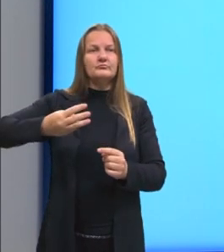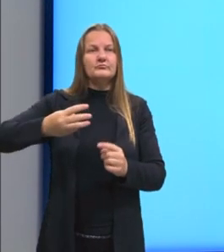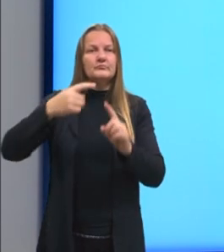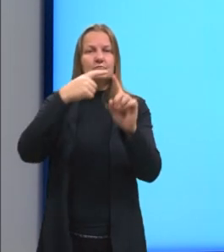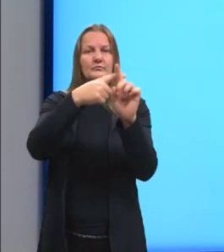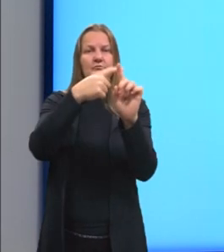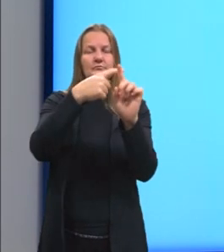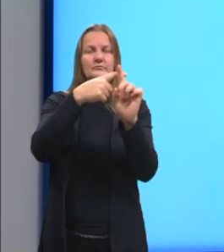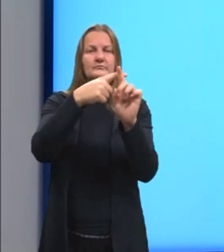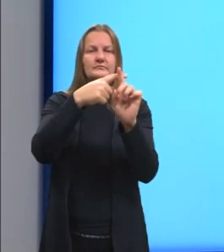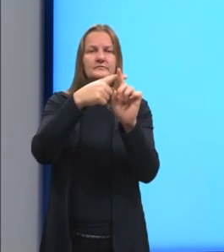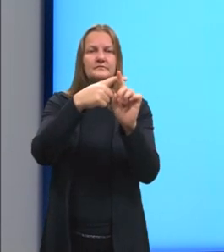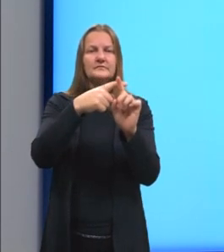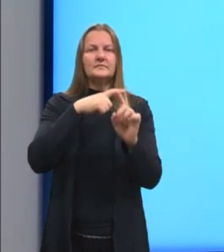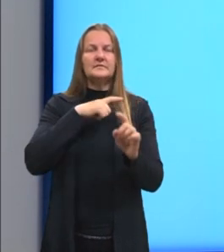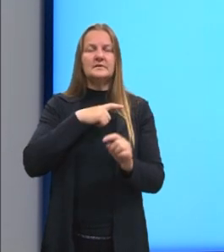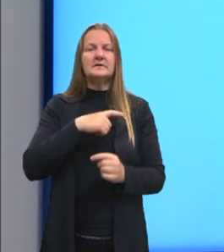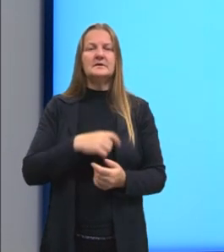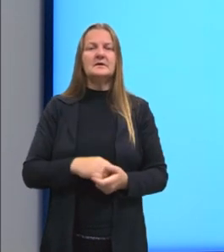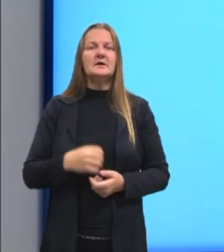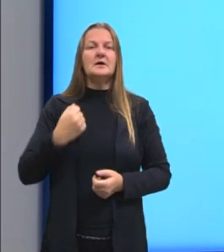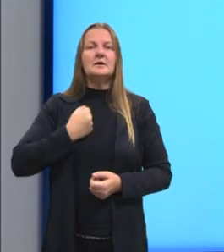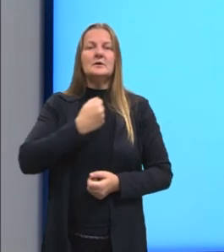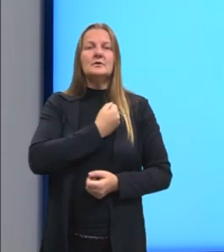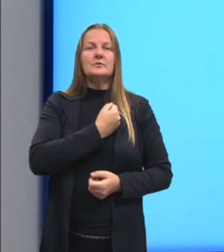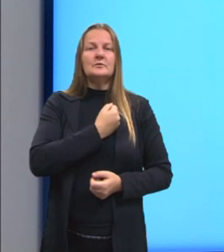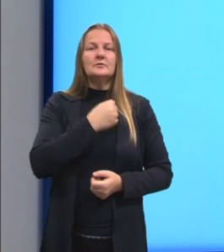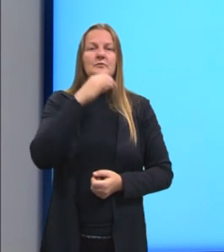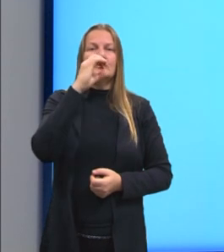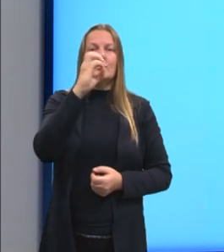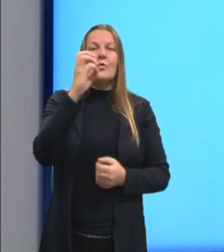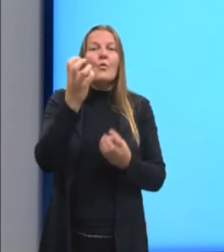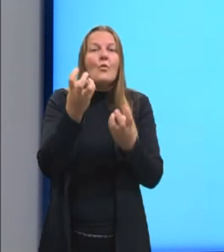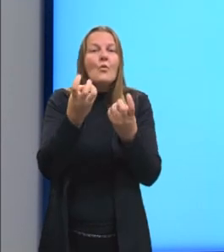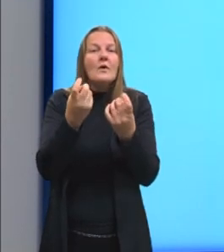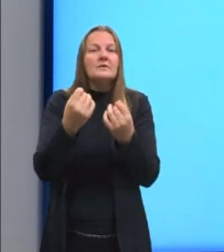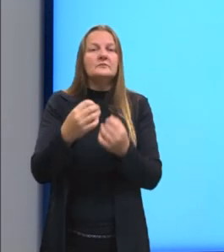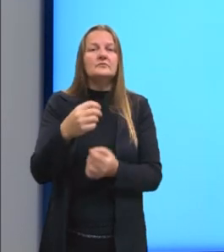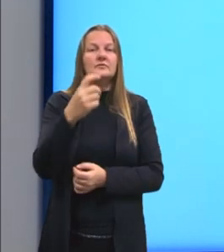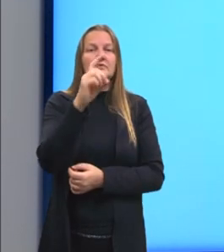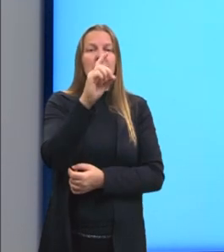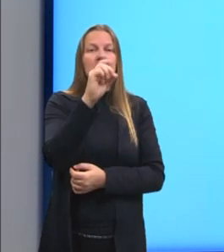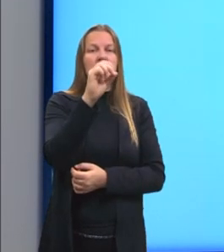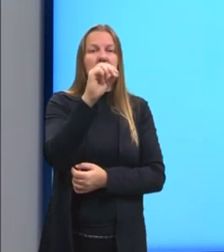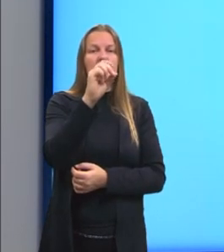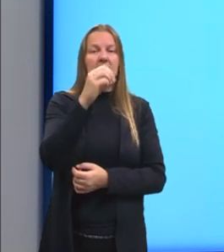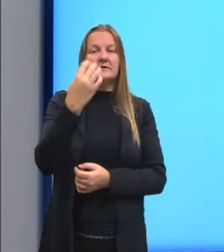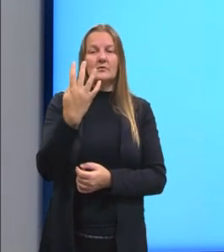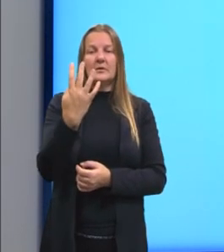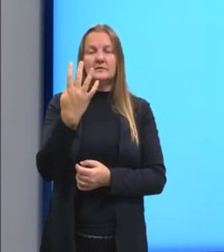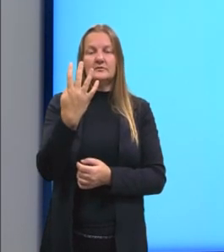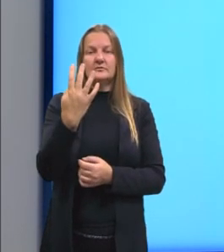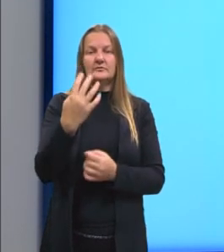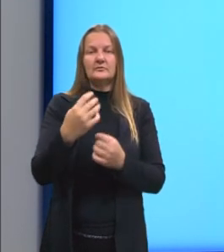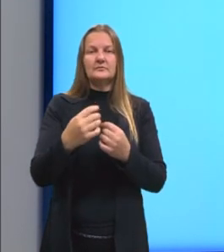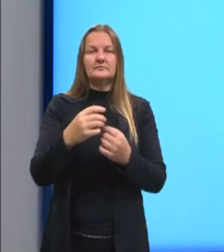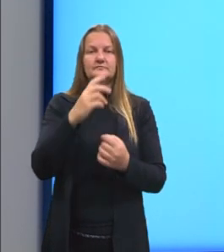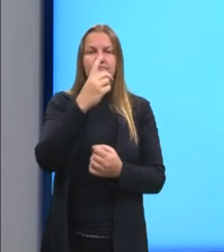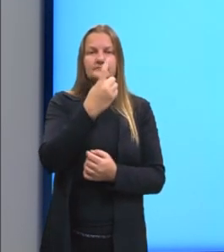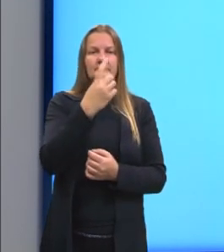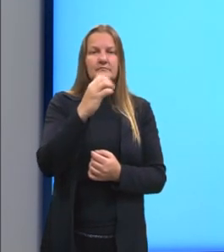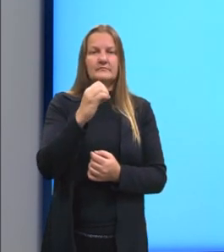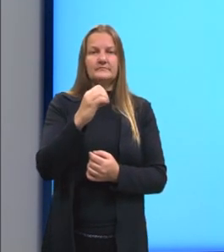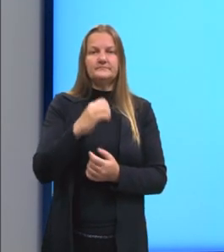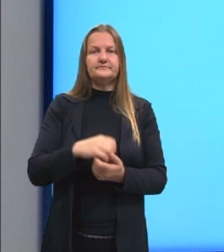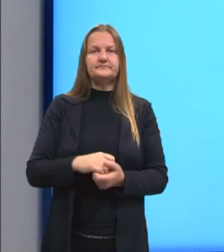positivo, ele vai indicar um número de zeros. Se eu tenho 10 elevado a 4, por exemplo, significa